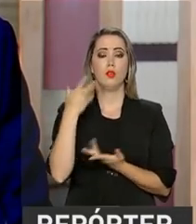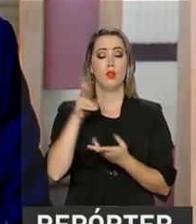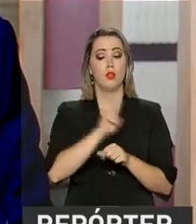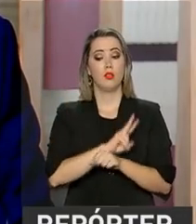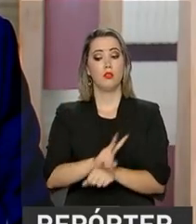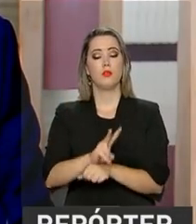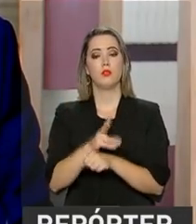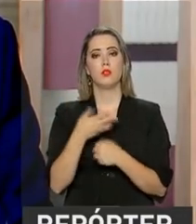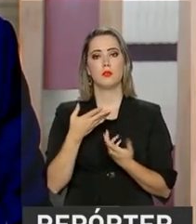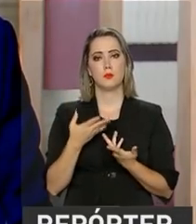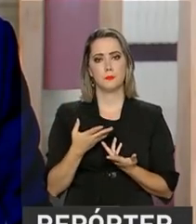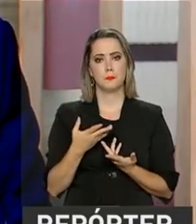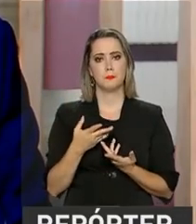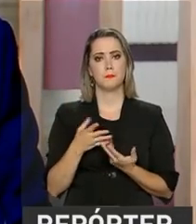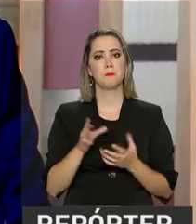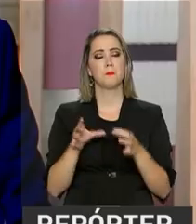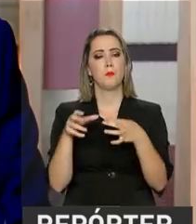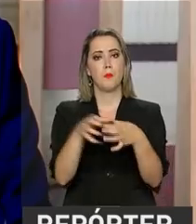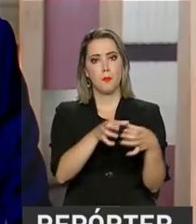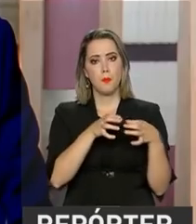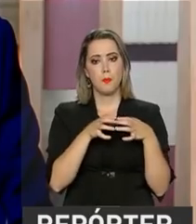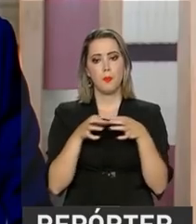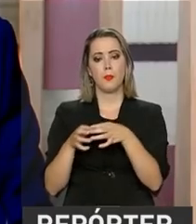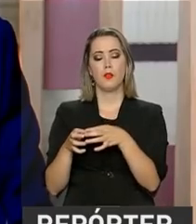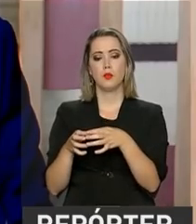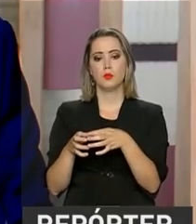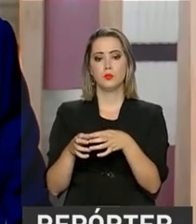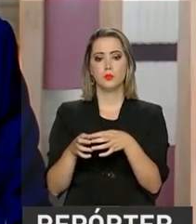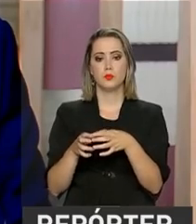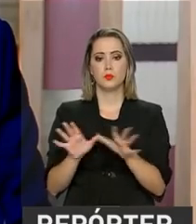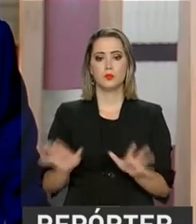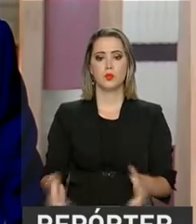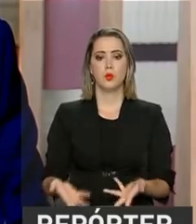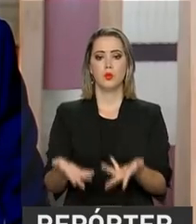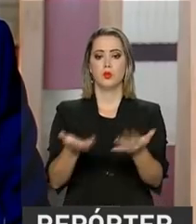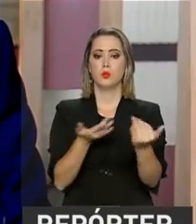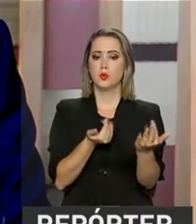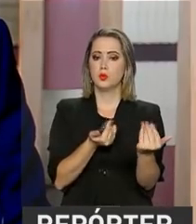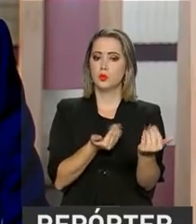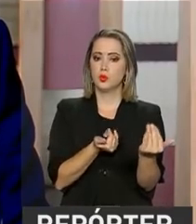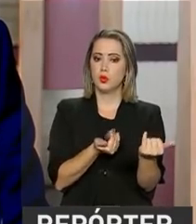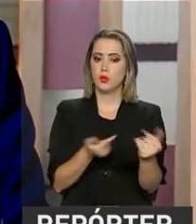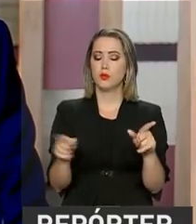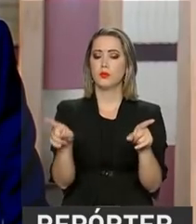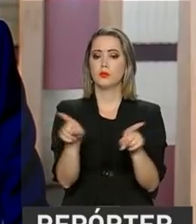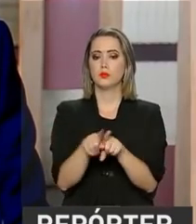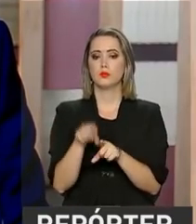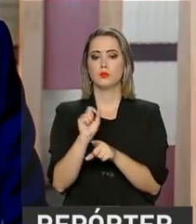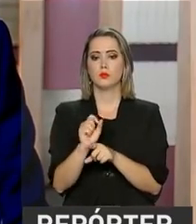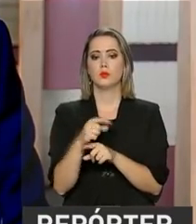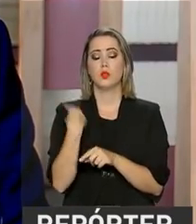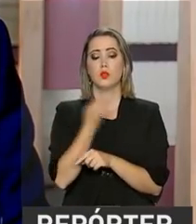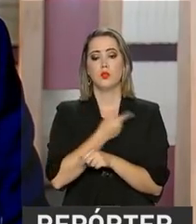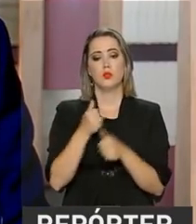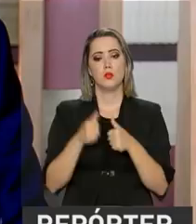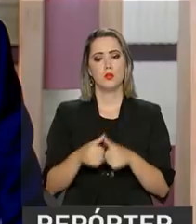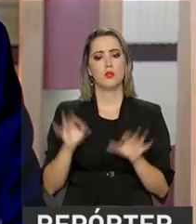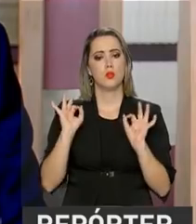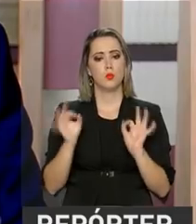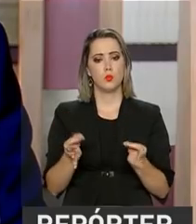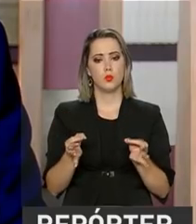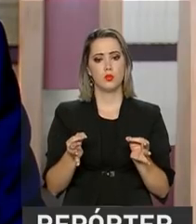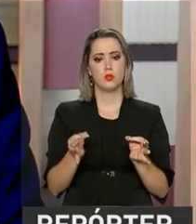defesa, na área da promoção da juventude. Estamos prontos a